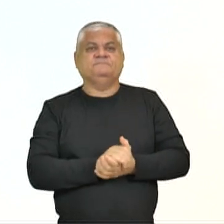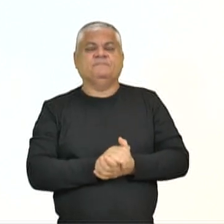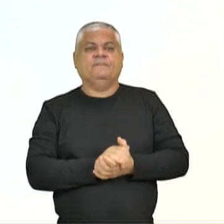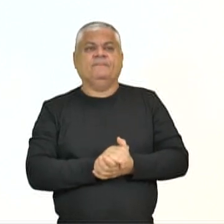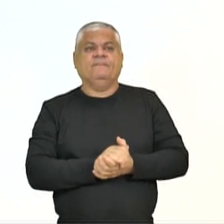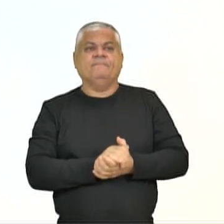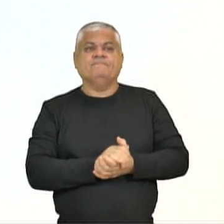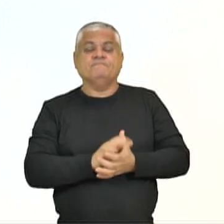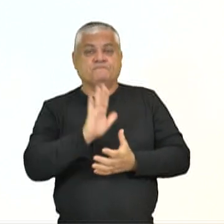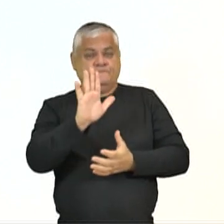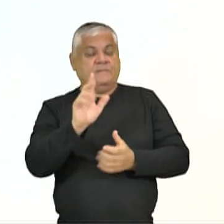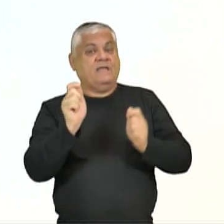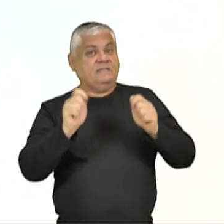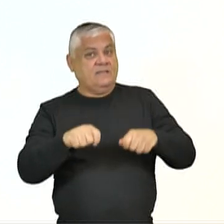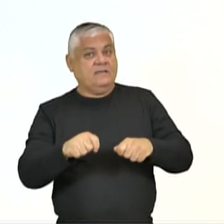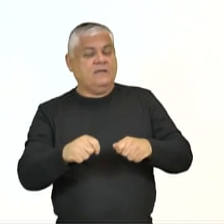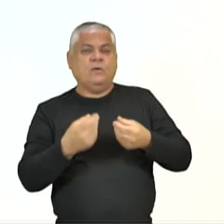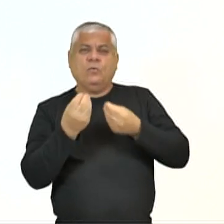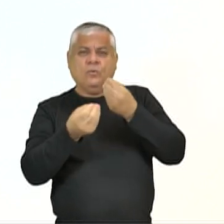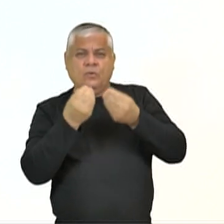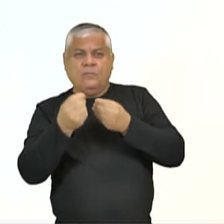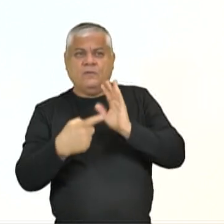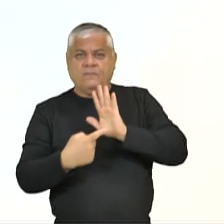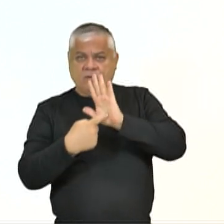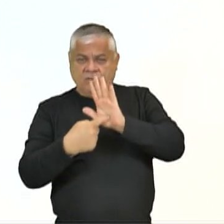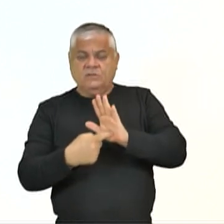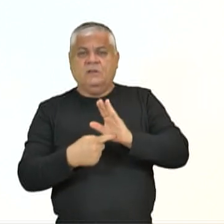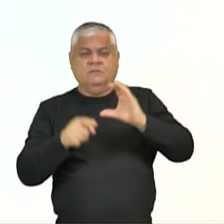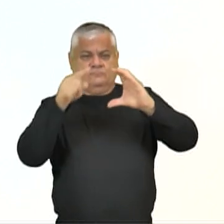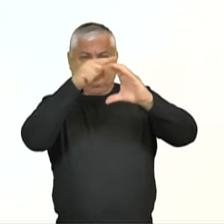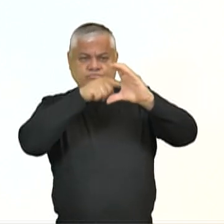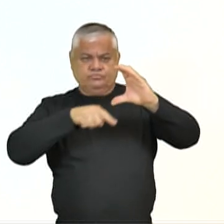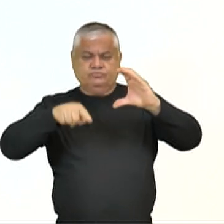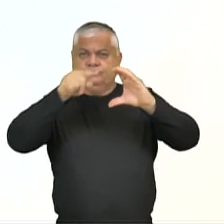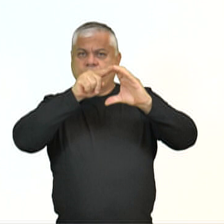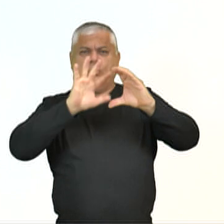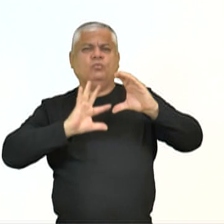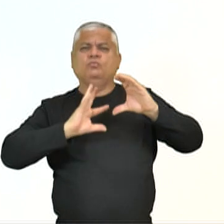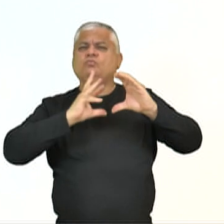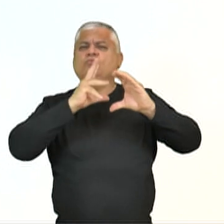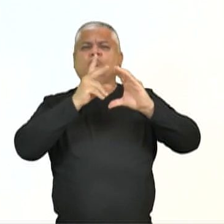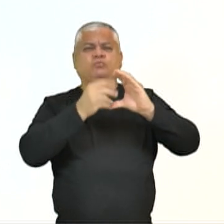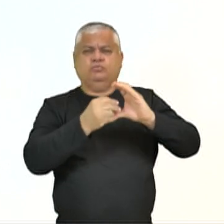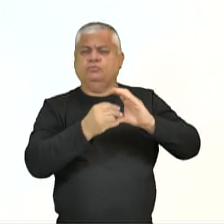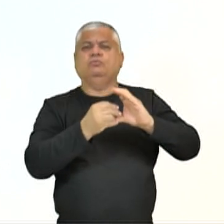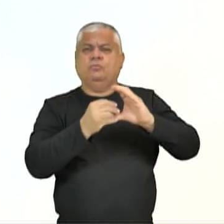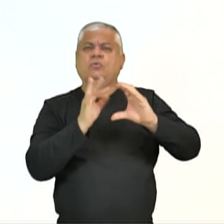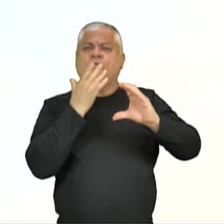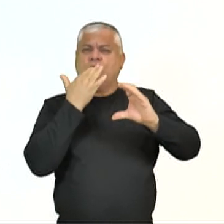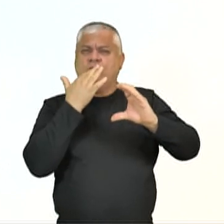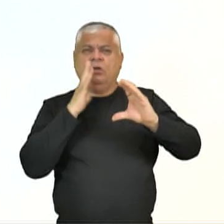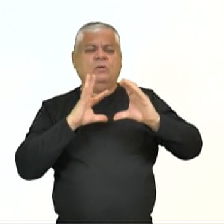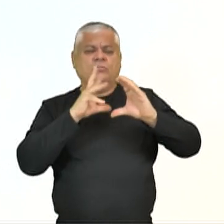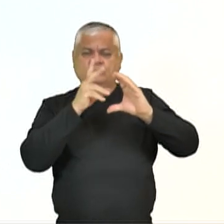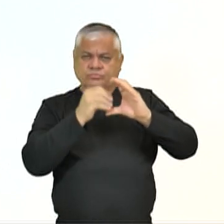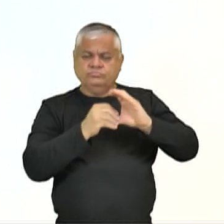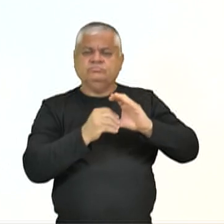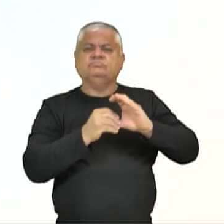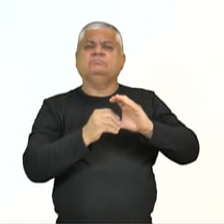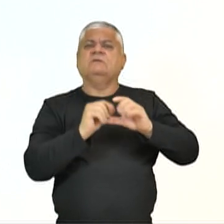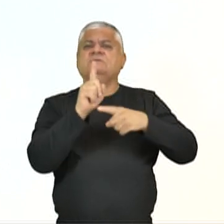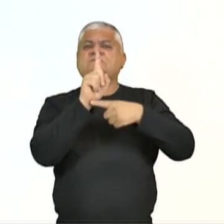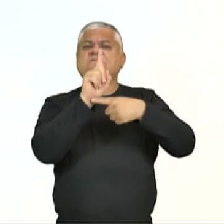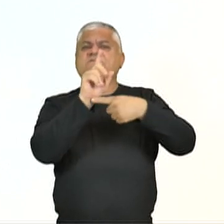E nós podemos representar dessa forma como uma figura relacionando com fração, quando a gente está relacionando,